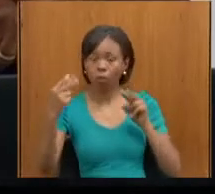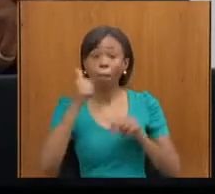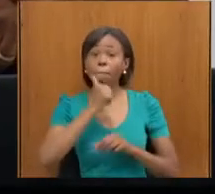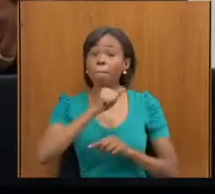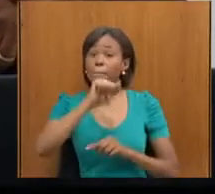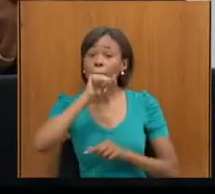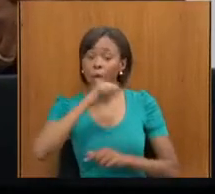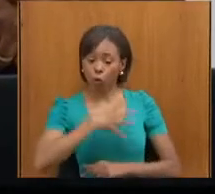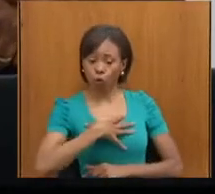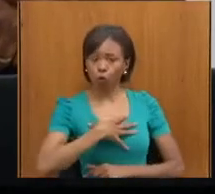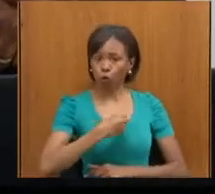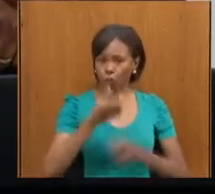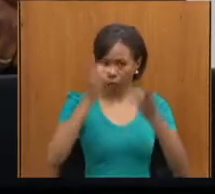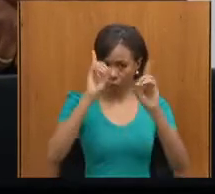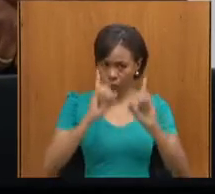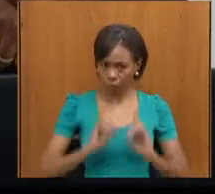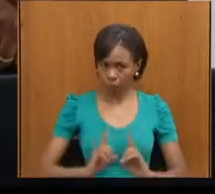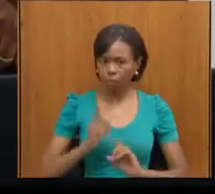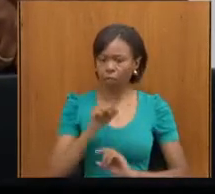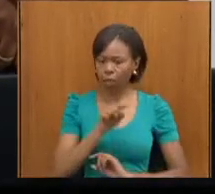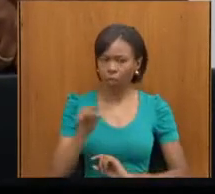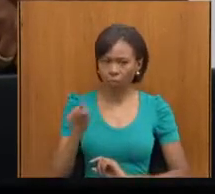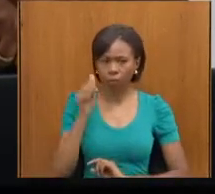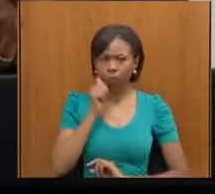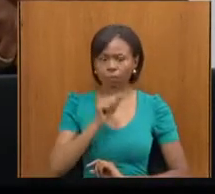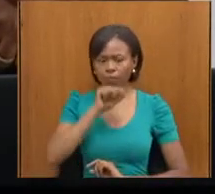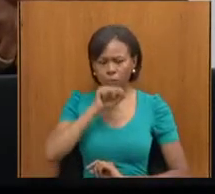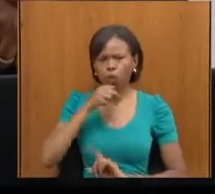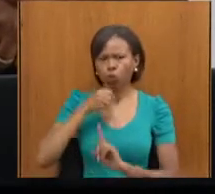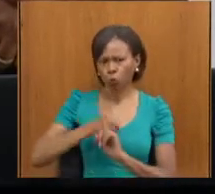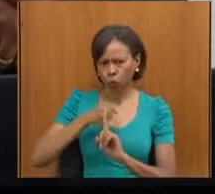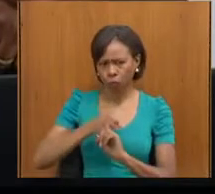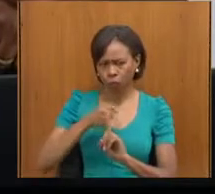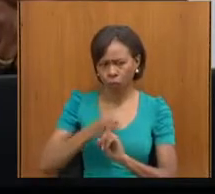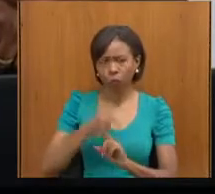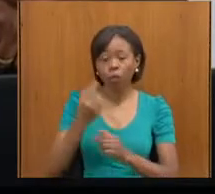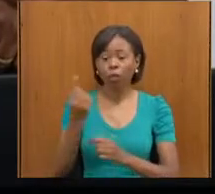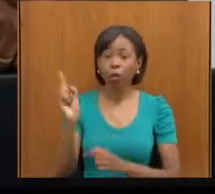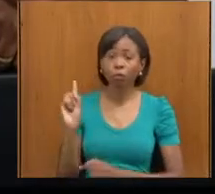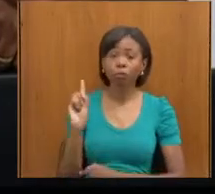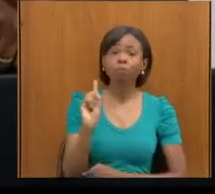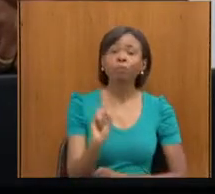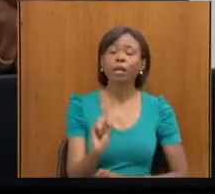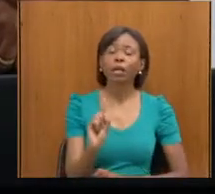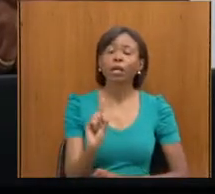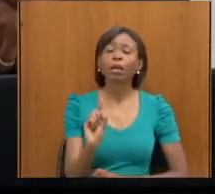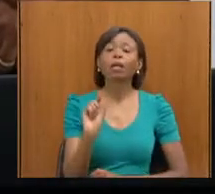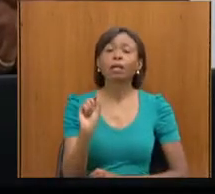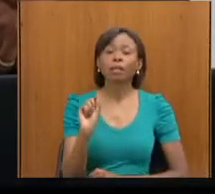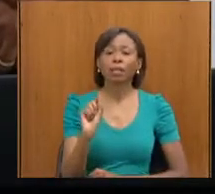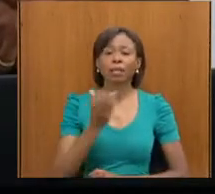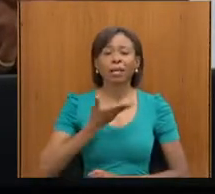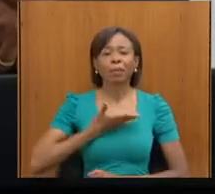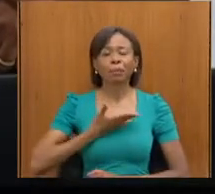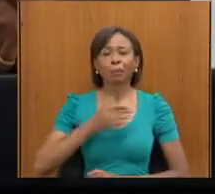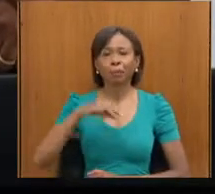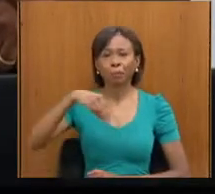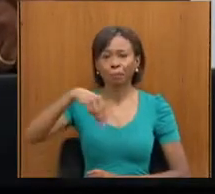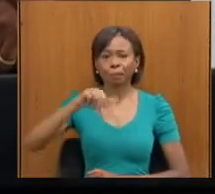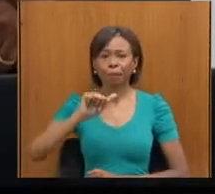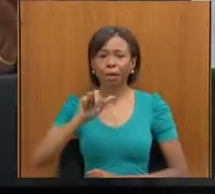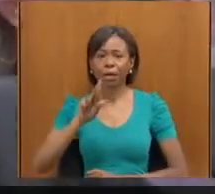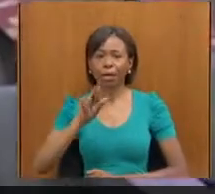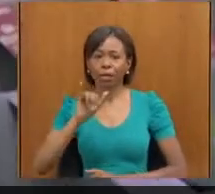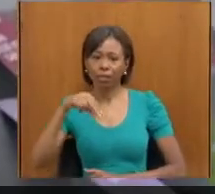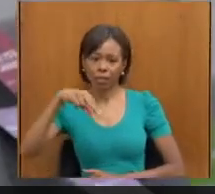deficiência que são lutadoras pela causa. Então, eu convido para representar as mães minha amiga Marina Medeiro Gomes,